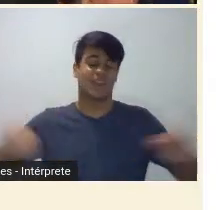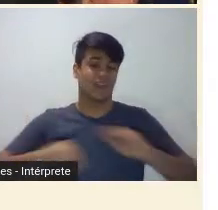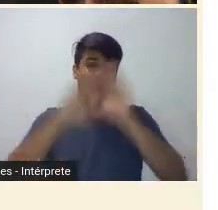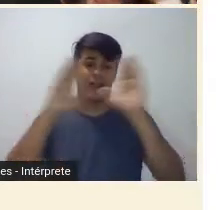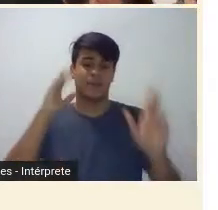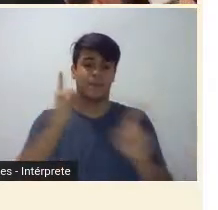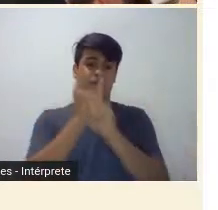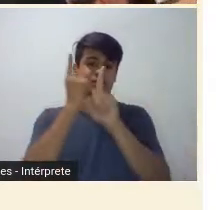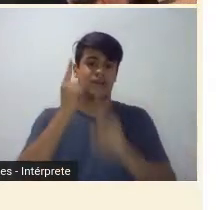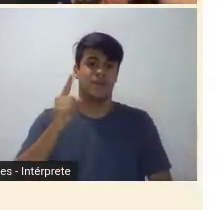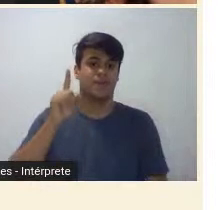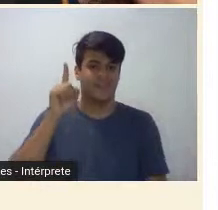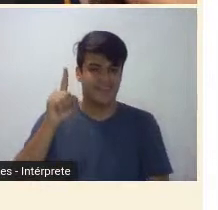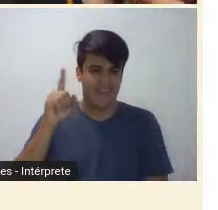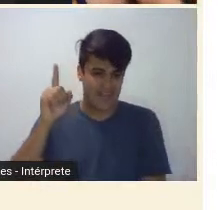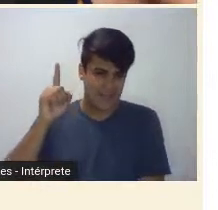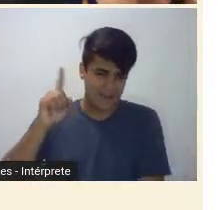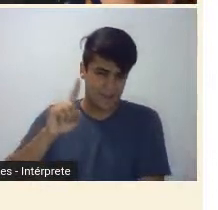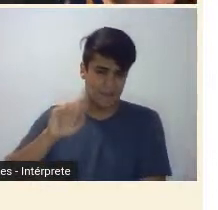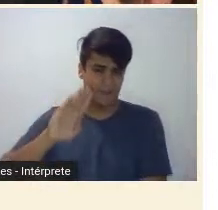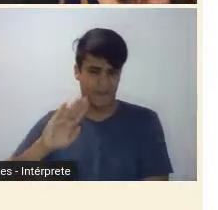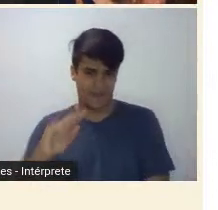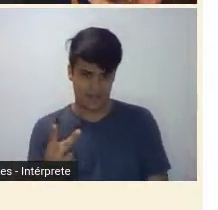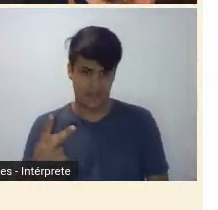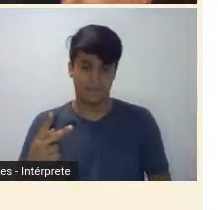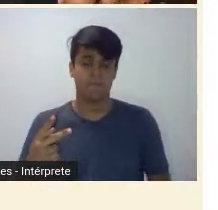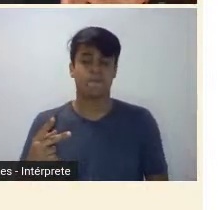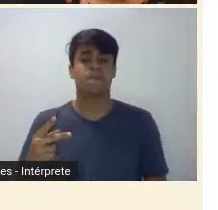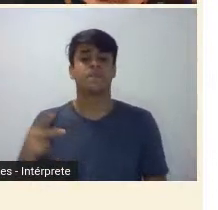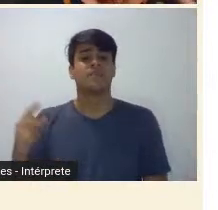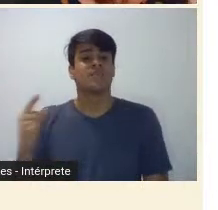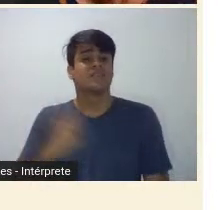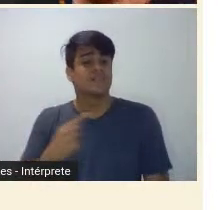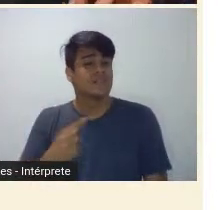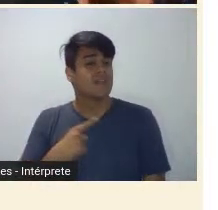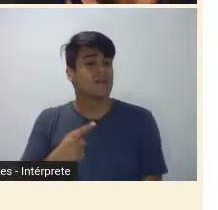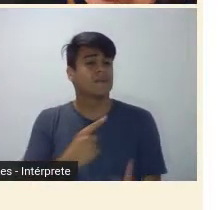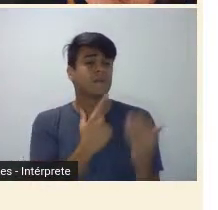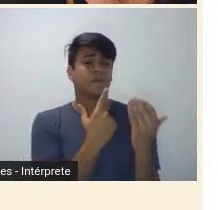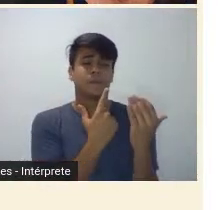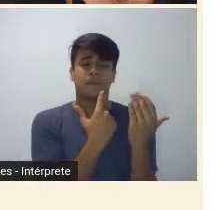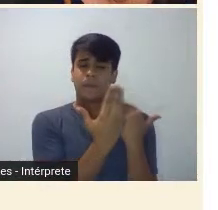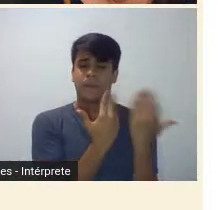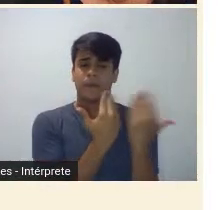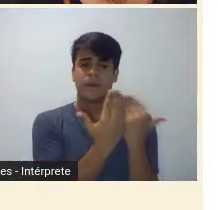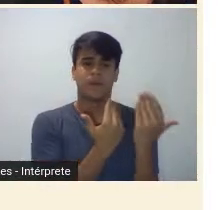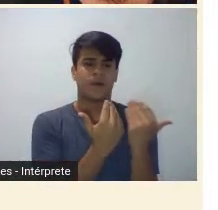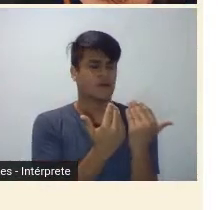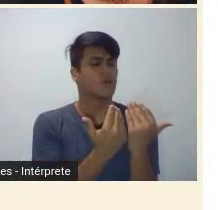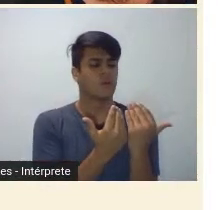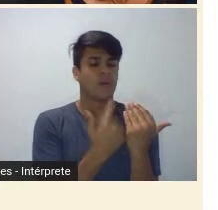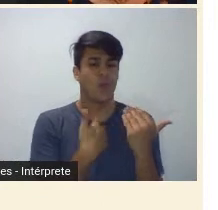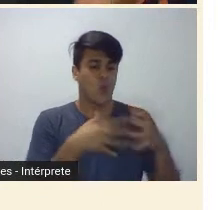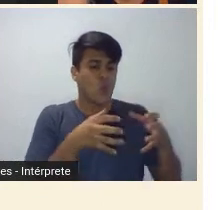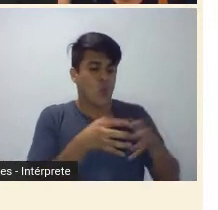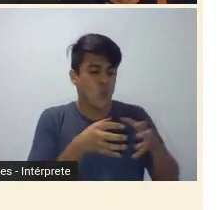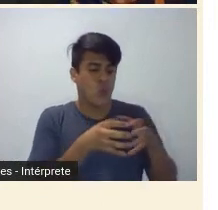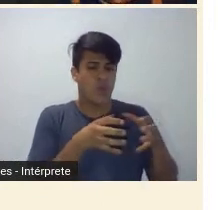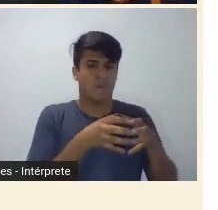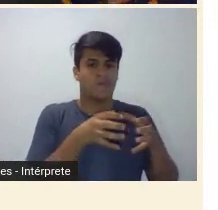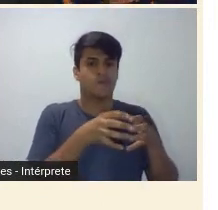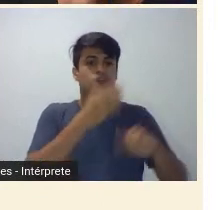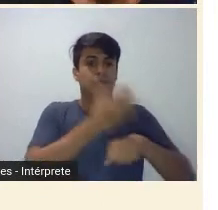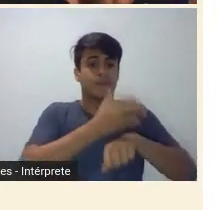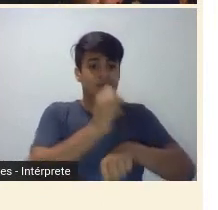Verde de Cataguases, é que houve uma comunicação muito forte entre grupos de modernistas. Isso se